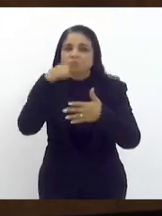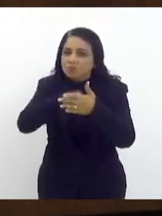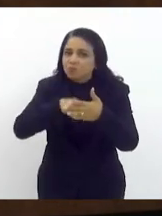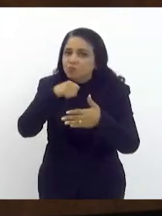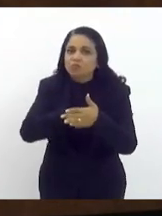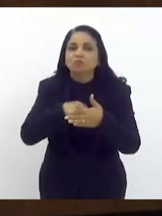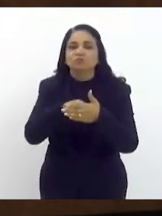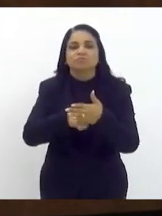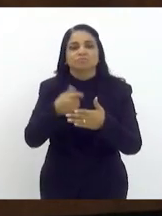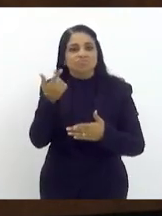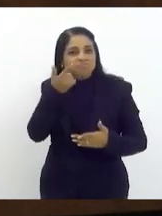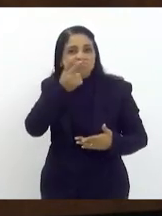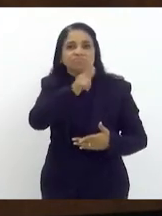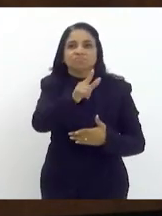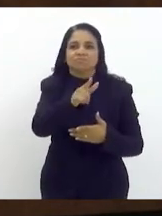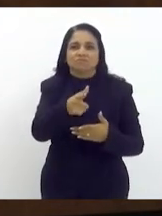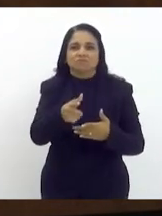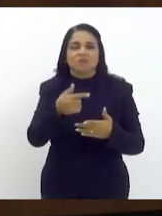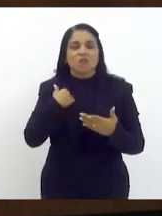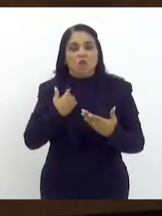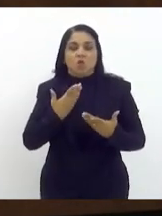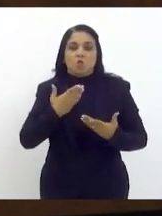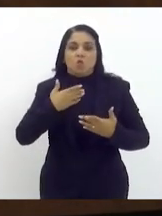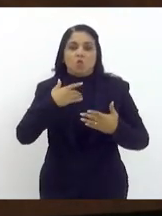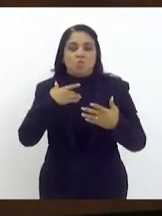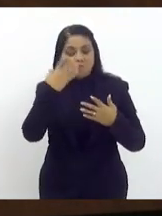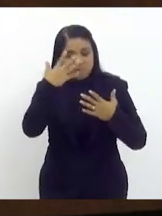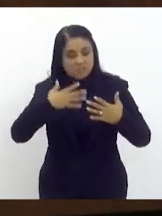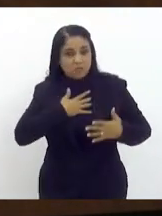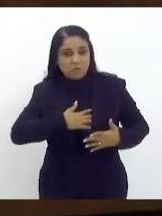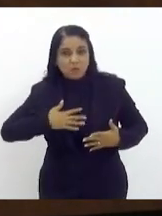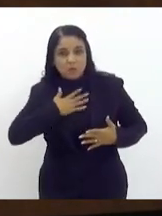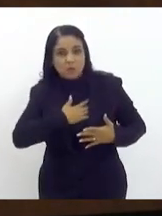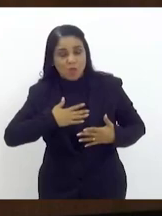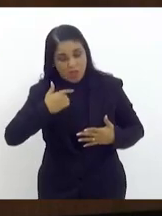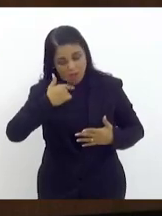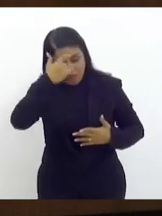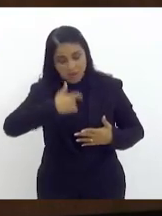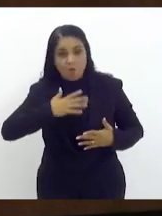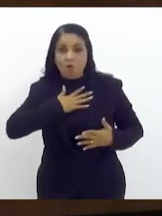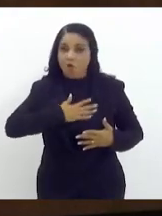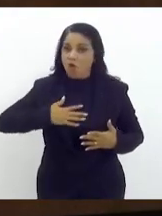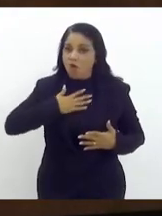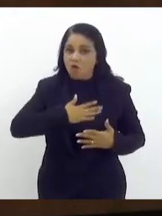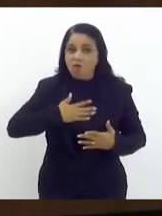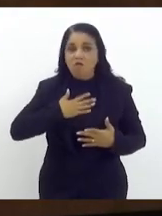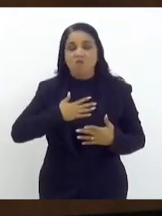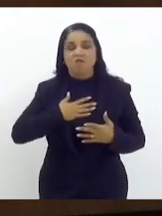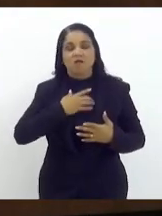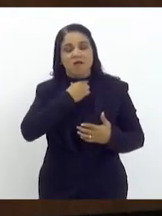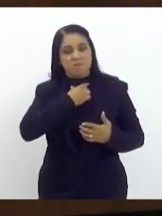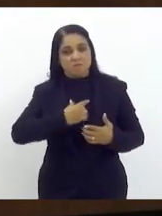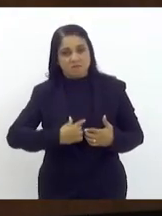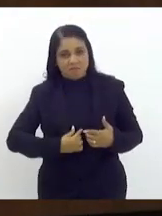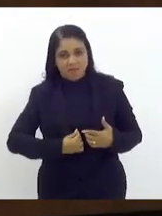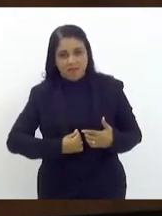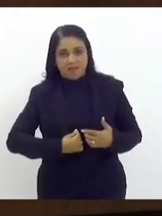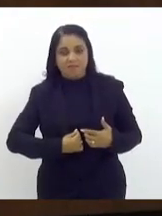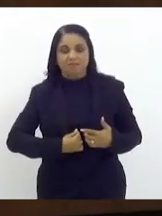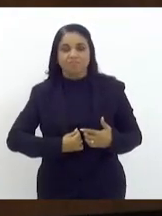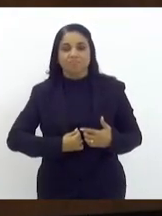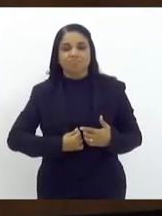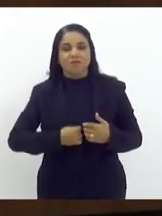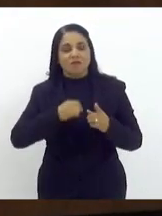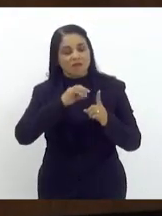poder votar favorável a essa medalha que Vossa Excelência está conferindo à